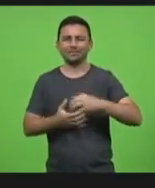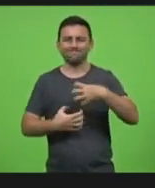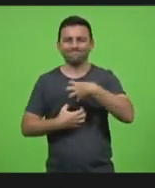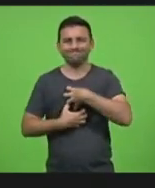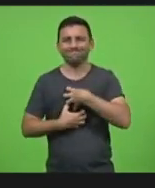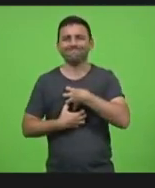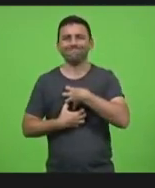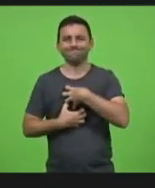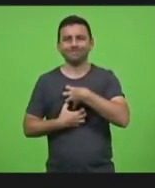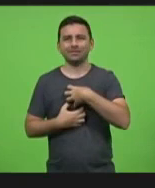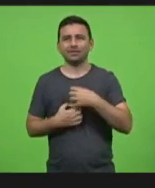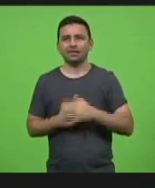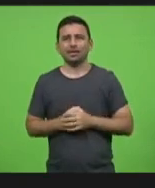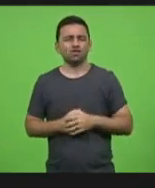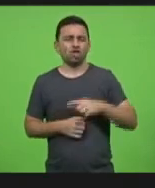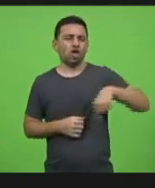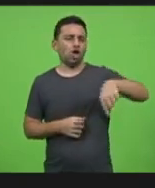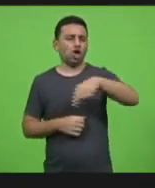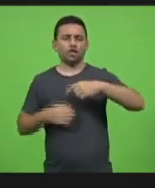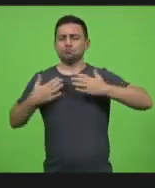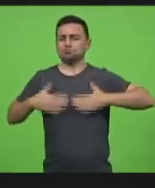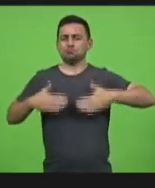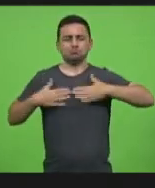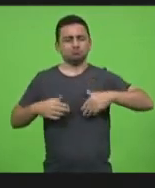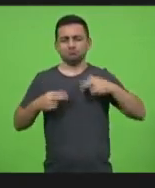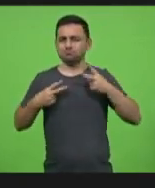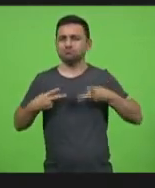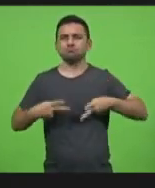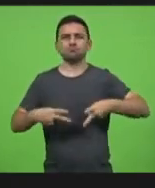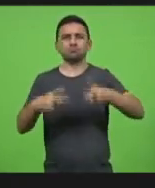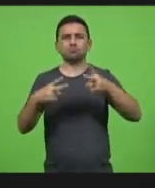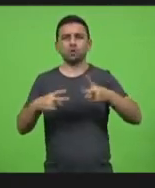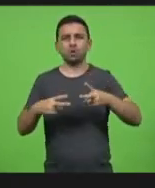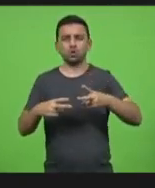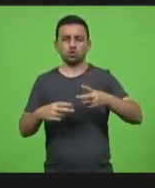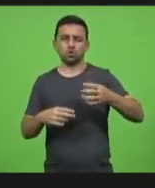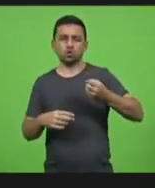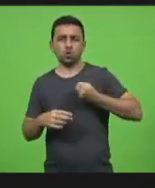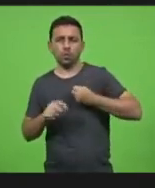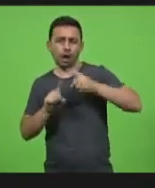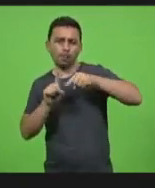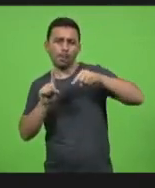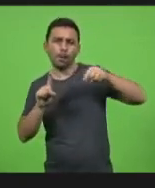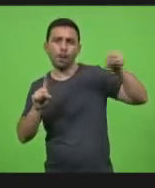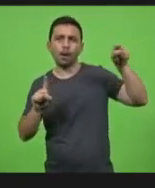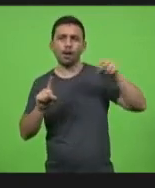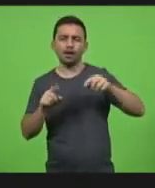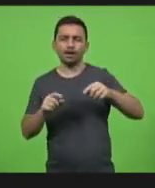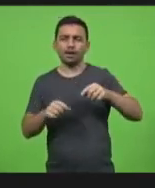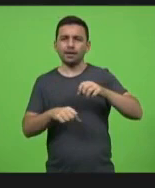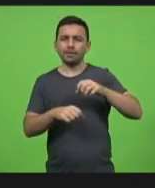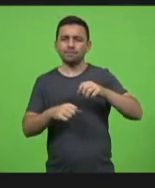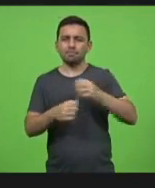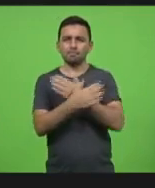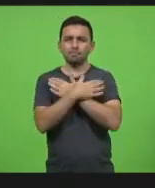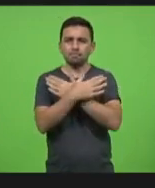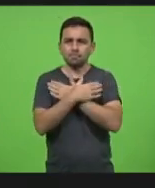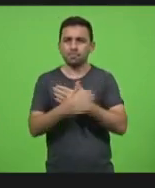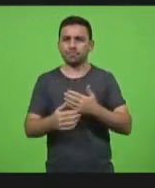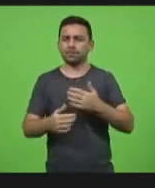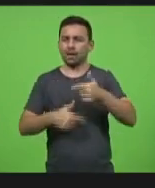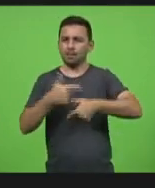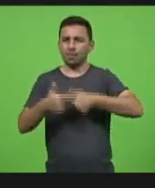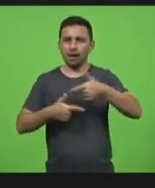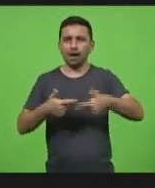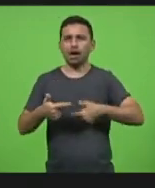dizer que não nós estamos a pleno vapor os nossos números são excelentes nós não temos desemprego não vamos precisar de auxílio emergencial